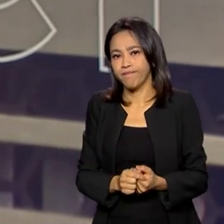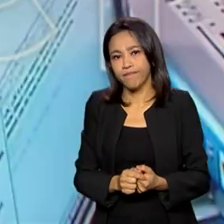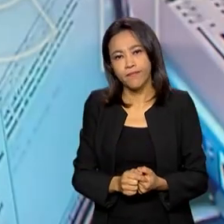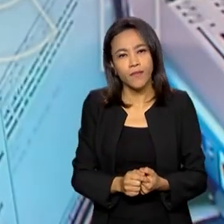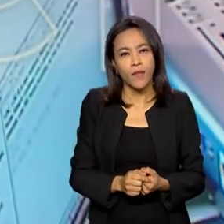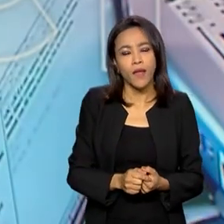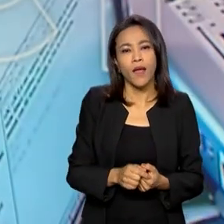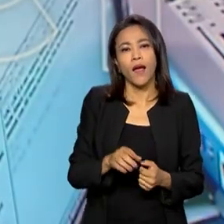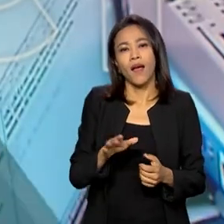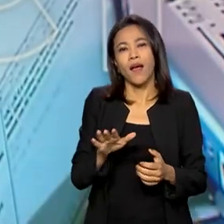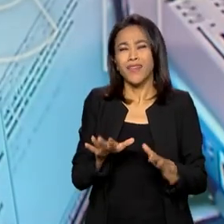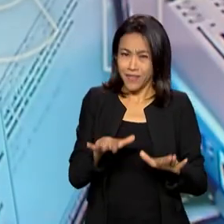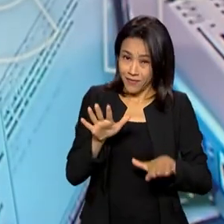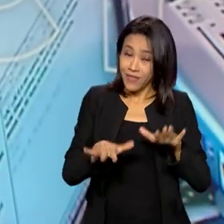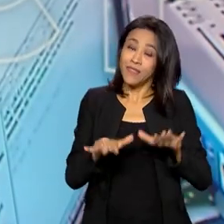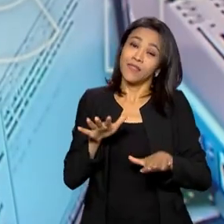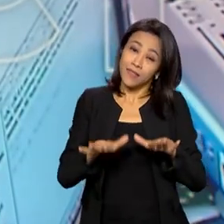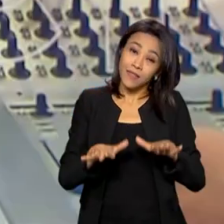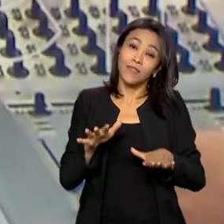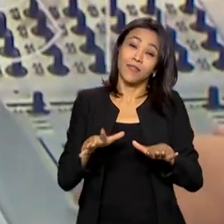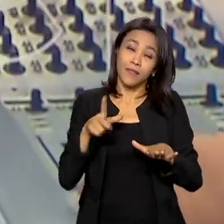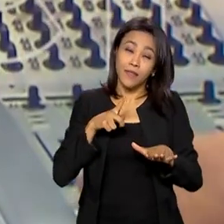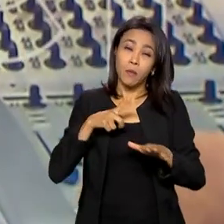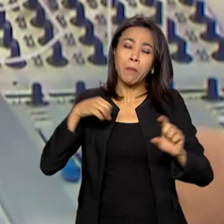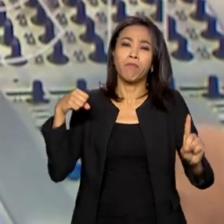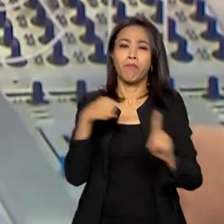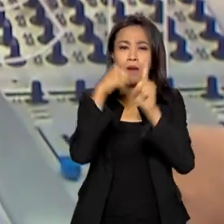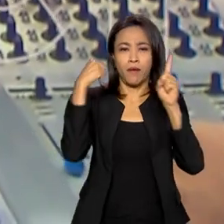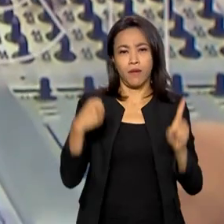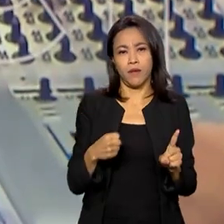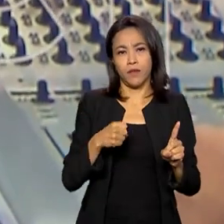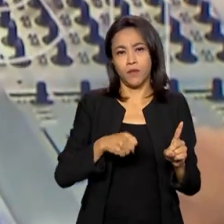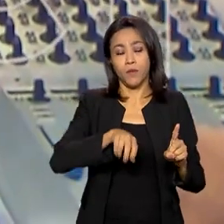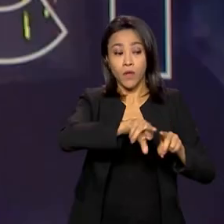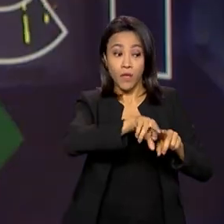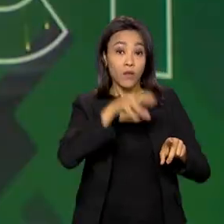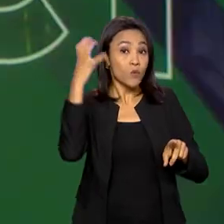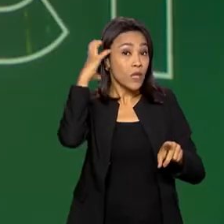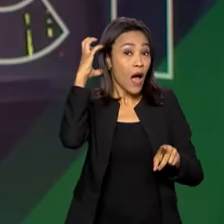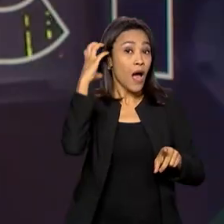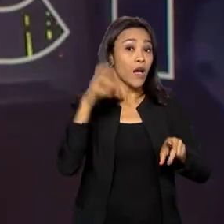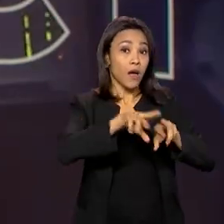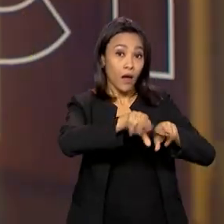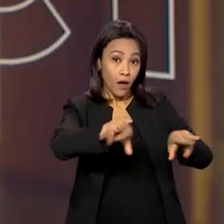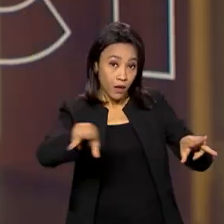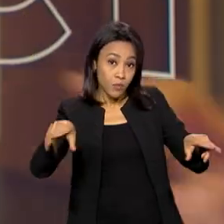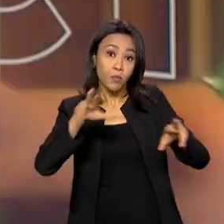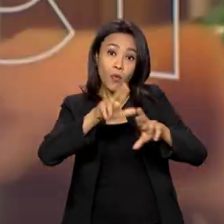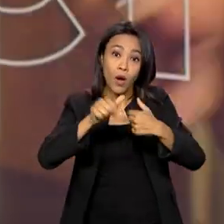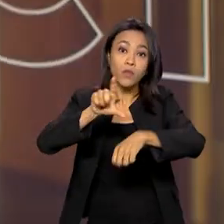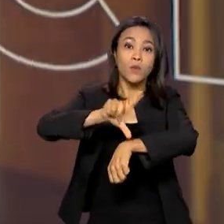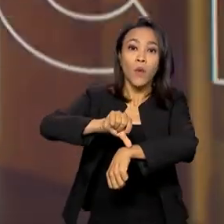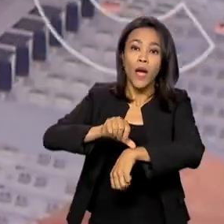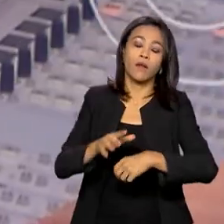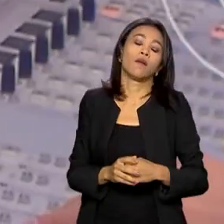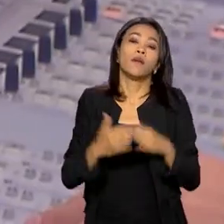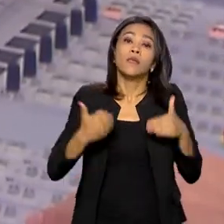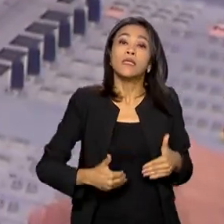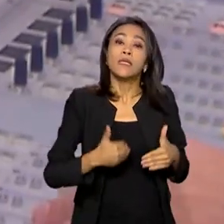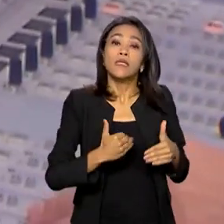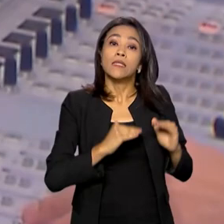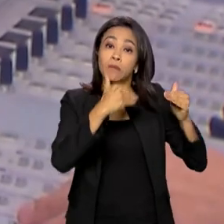às vezes gera algum impacto nas emissoras de rádio, por causa do horário, etc. Lá no Ministério das Comunicações, a gente teve o cuidado